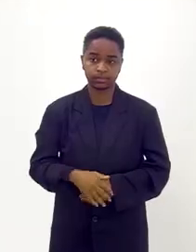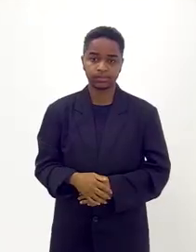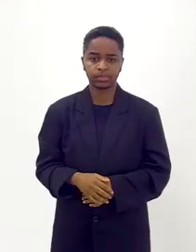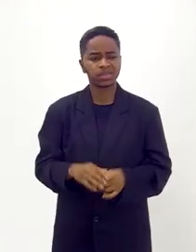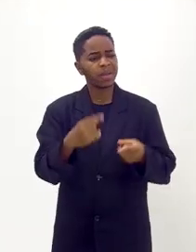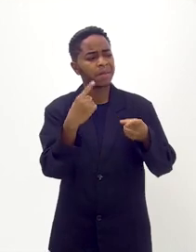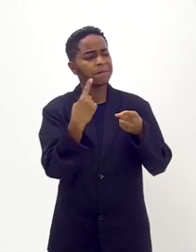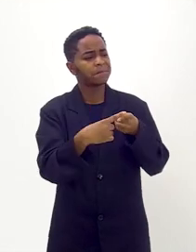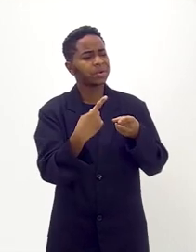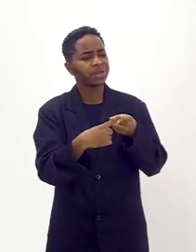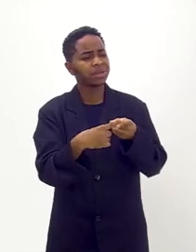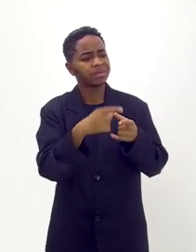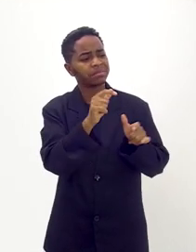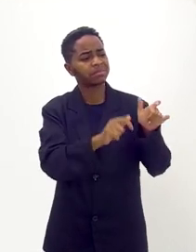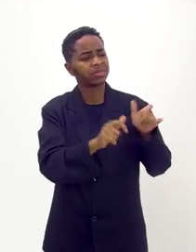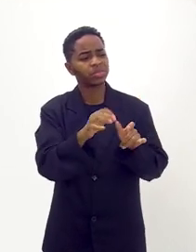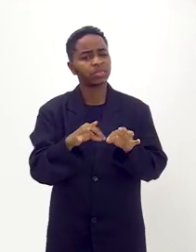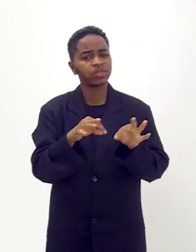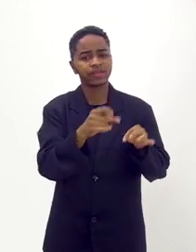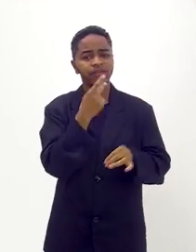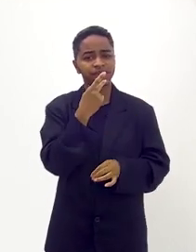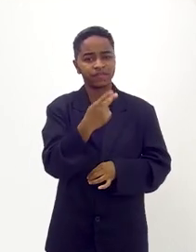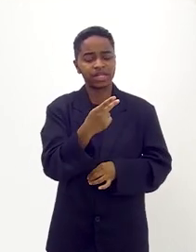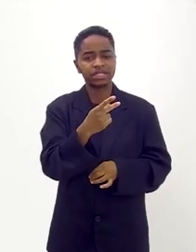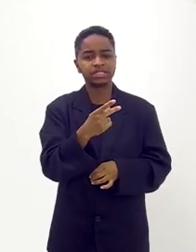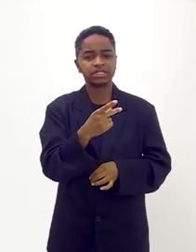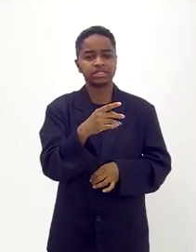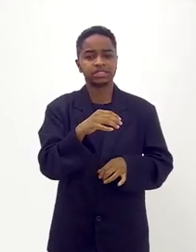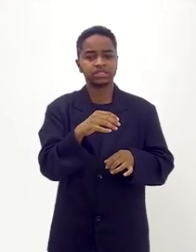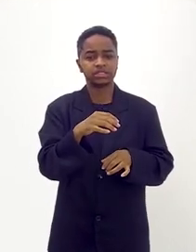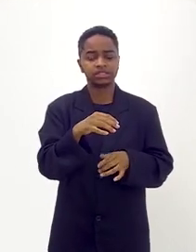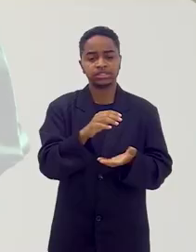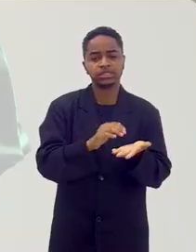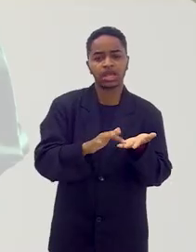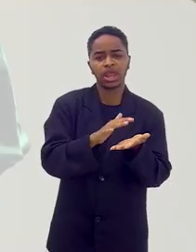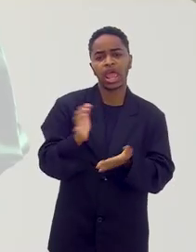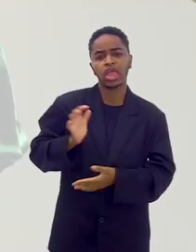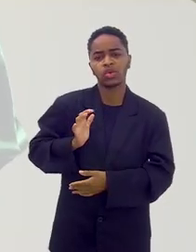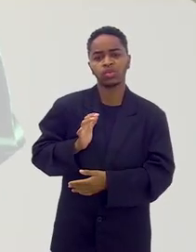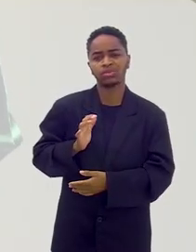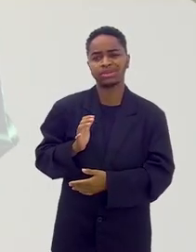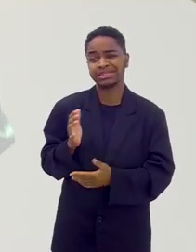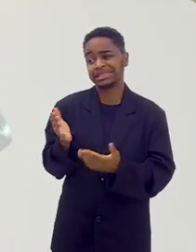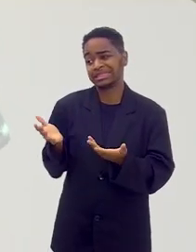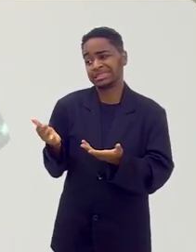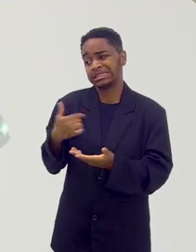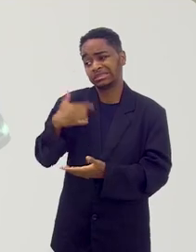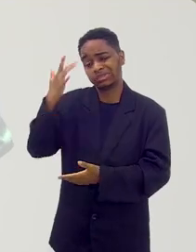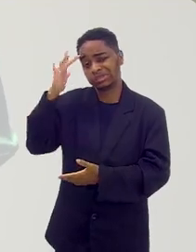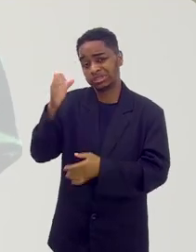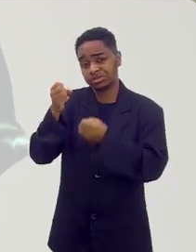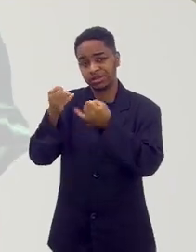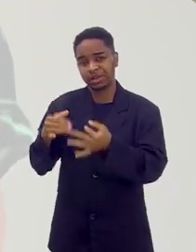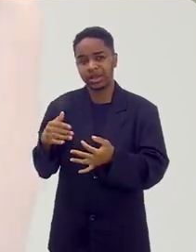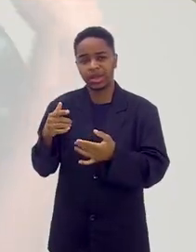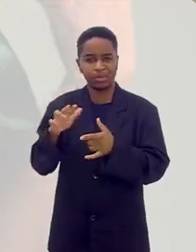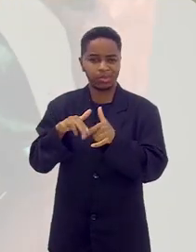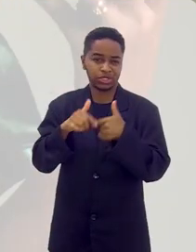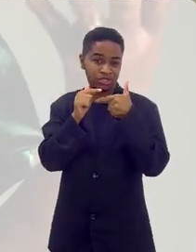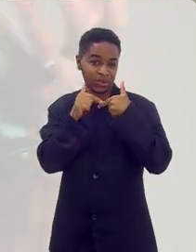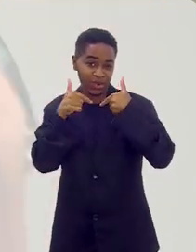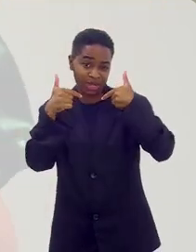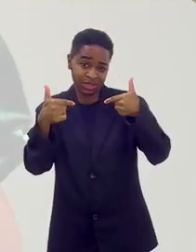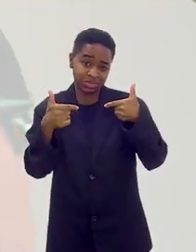Por que que todo mundo fala que o cigano é rico? Ah, não sei. A por que há daquele